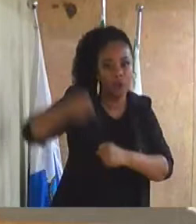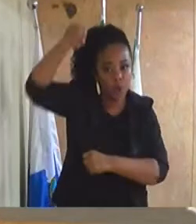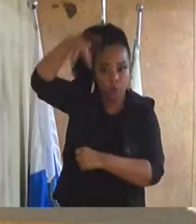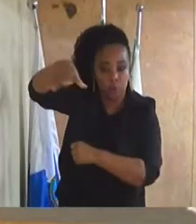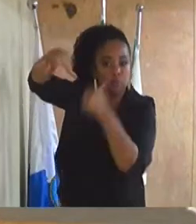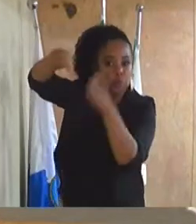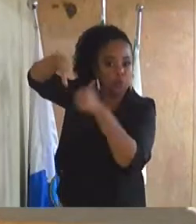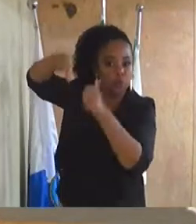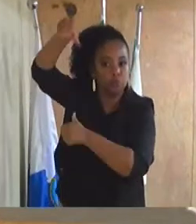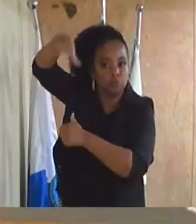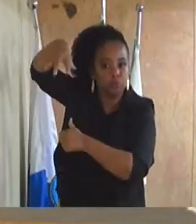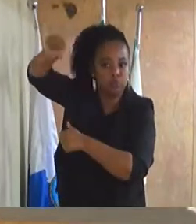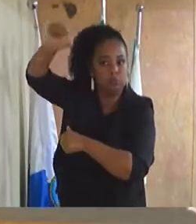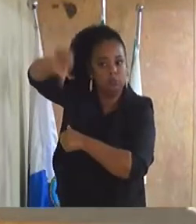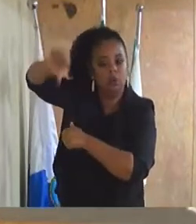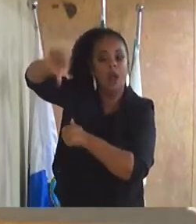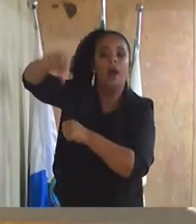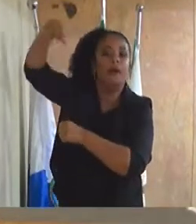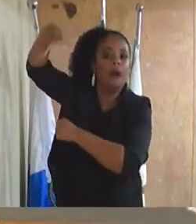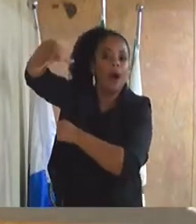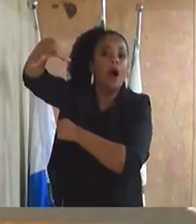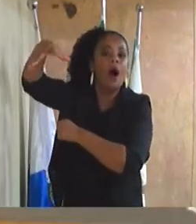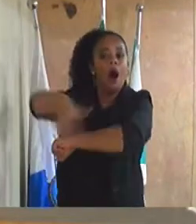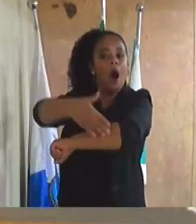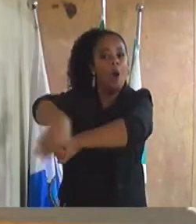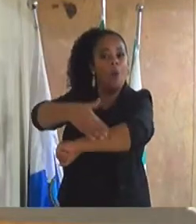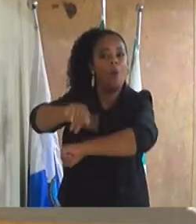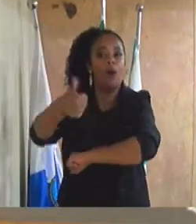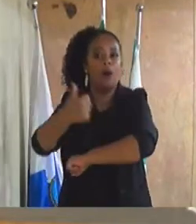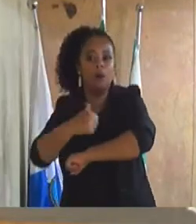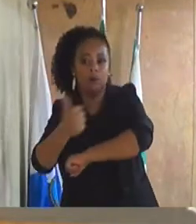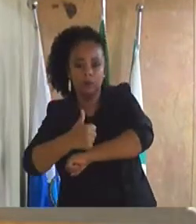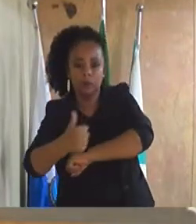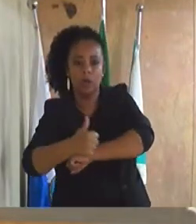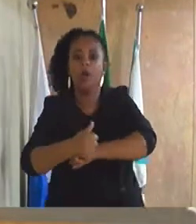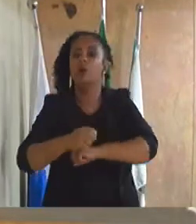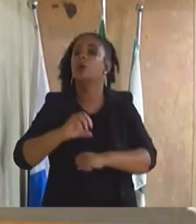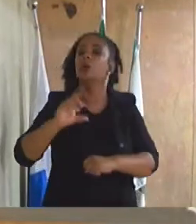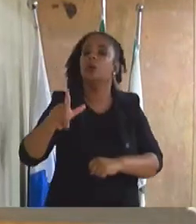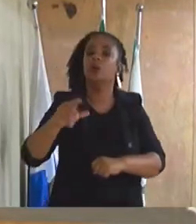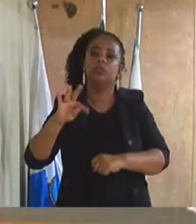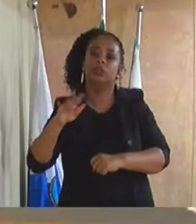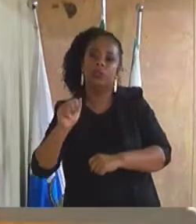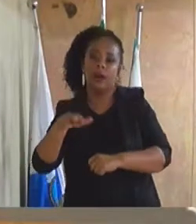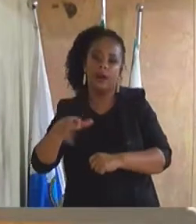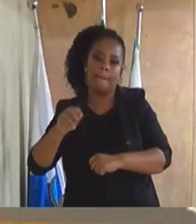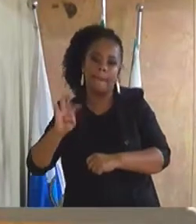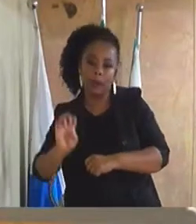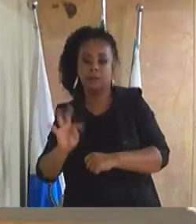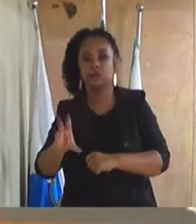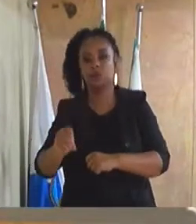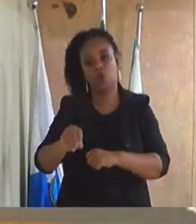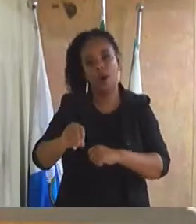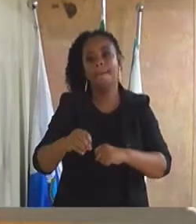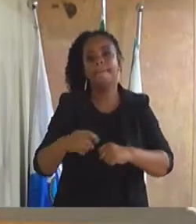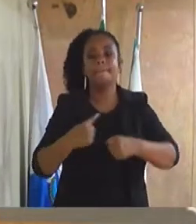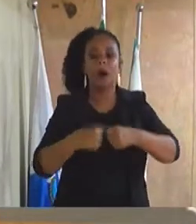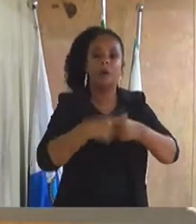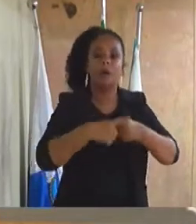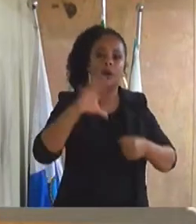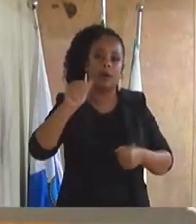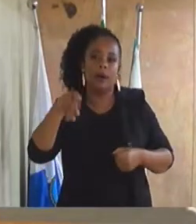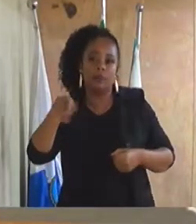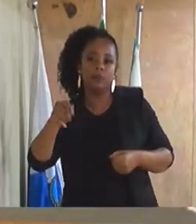de lâmpadas de queimadas, ao longo da Rua 11, loteamento Vila Aquitura, bairro Campos Elísio, segundo